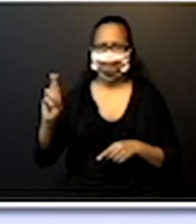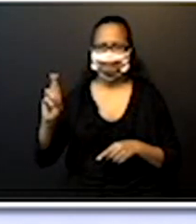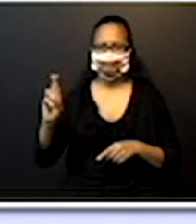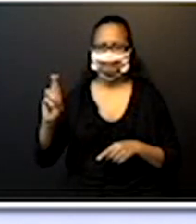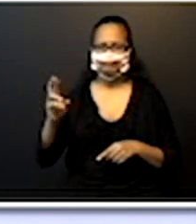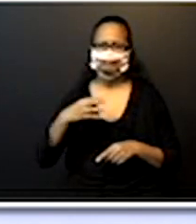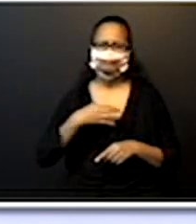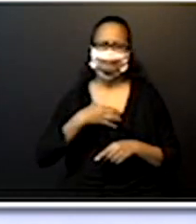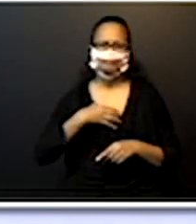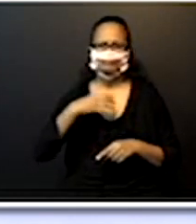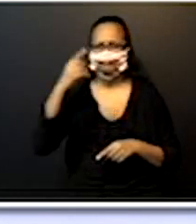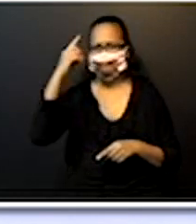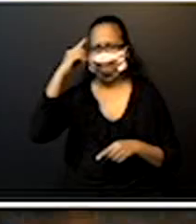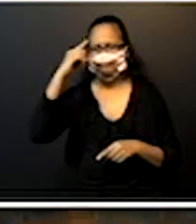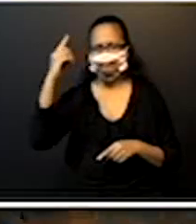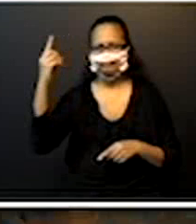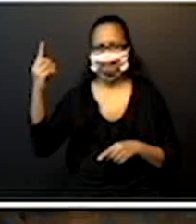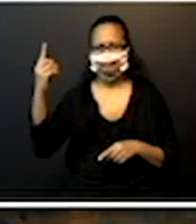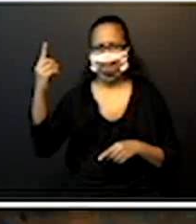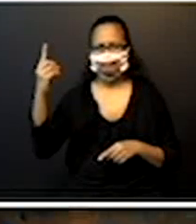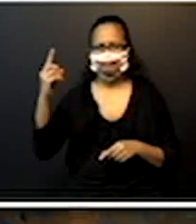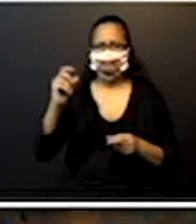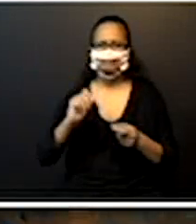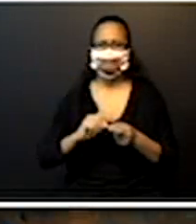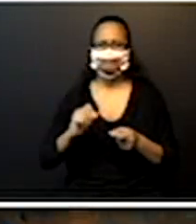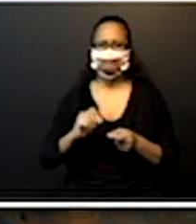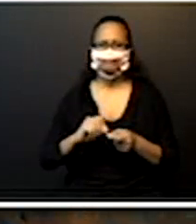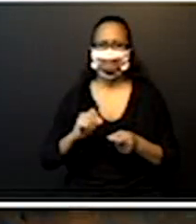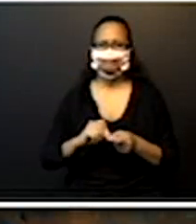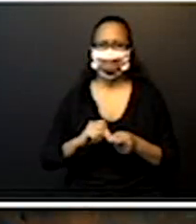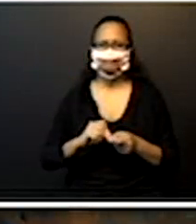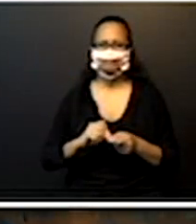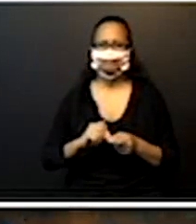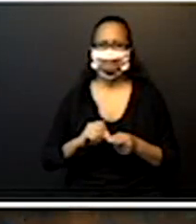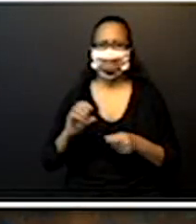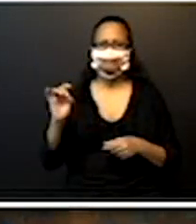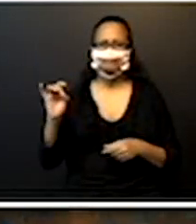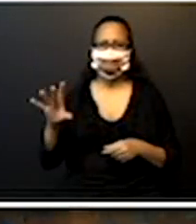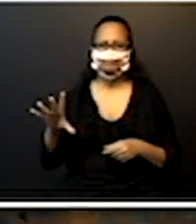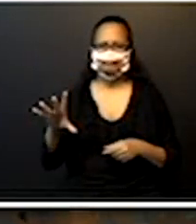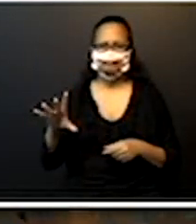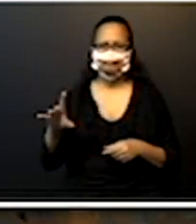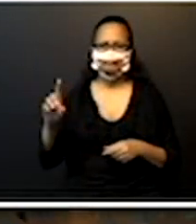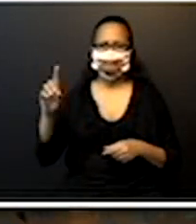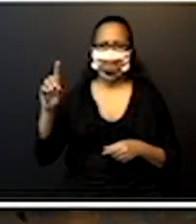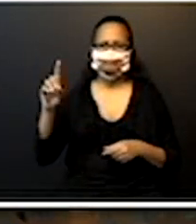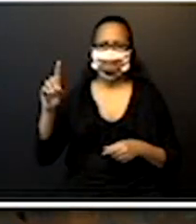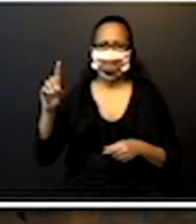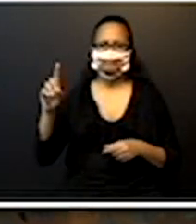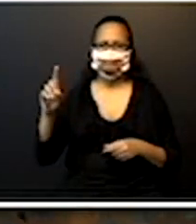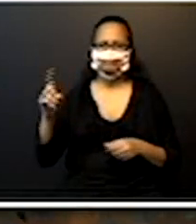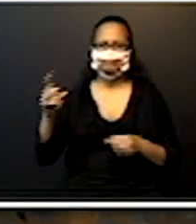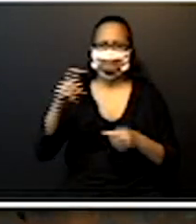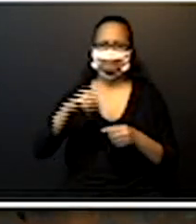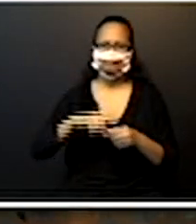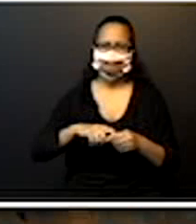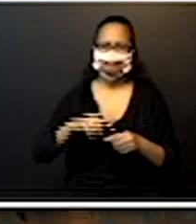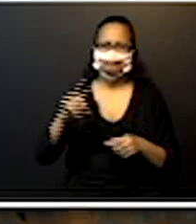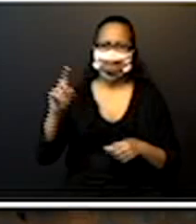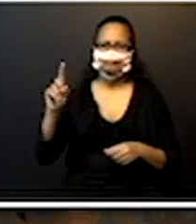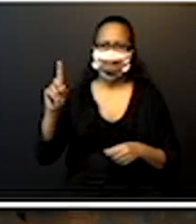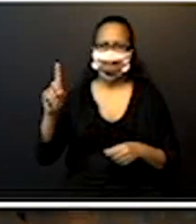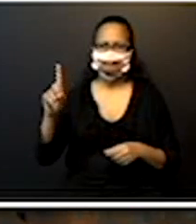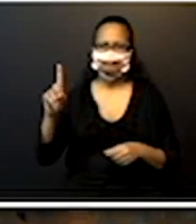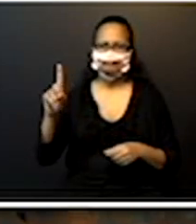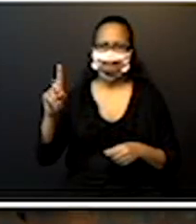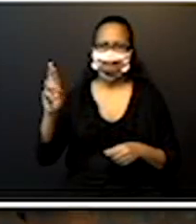modos operantes, tá? Mesmo jeito de fazer, só acrescenta a moedinha de 1 real, que nada mais é que a nossa unidade,